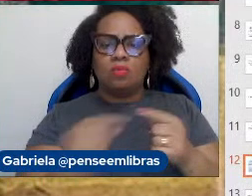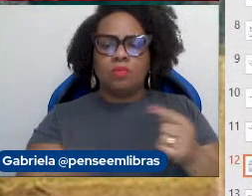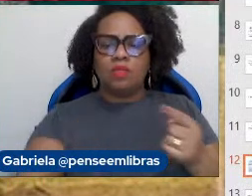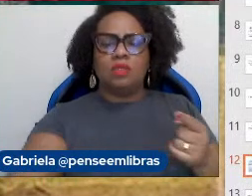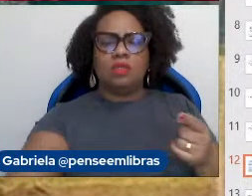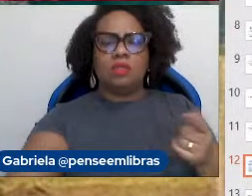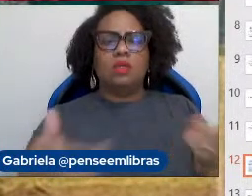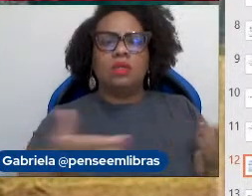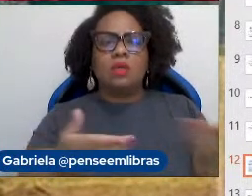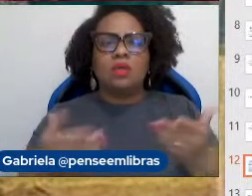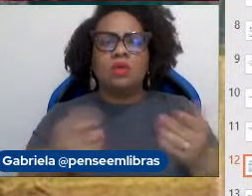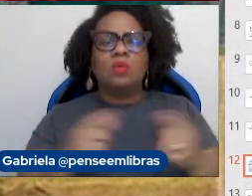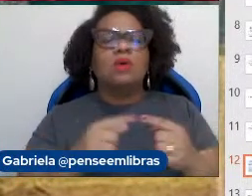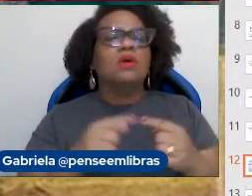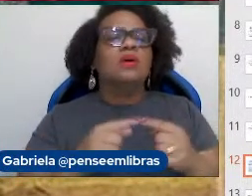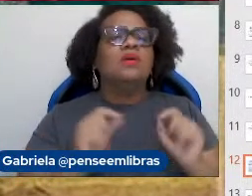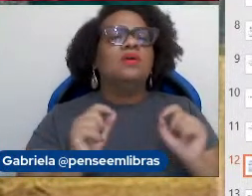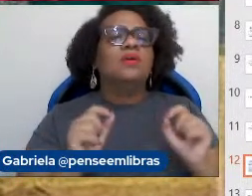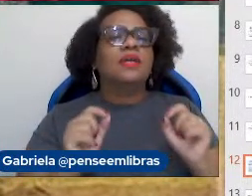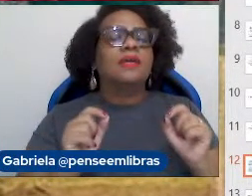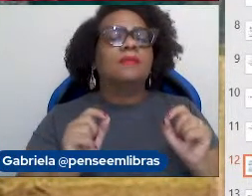atleta, trata de,